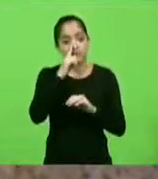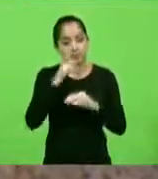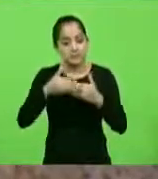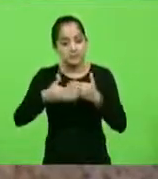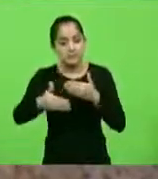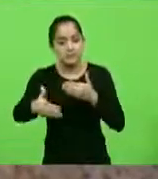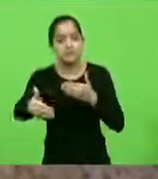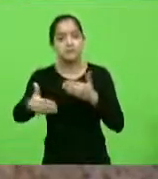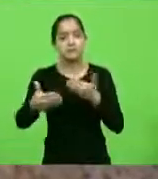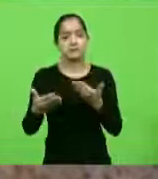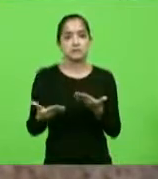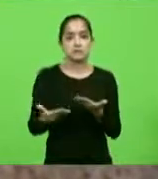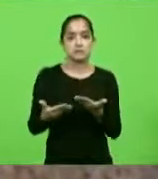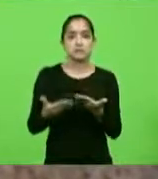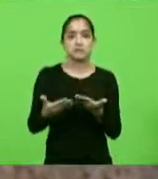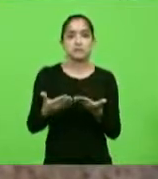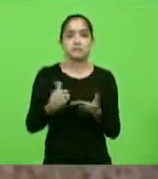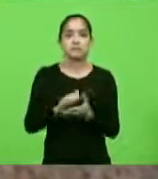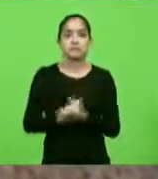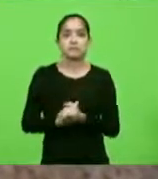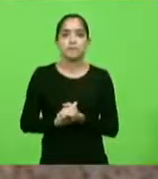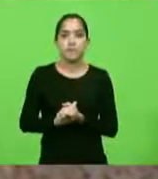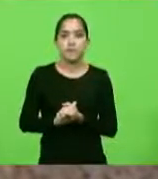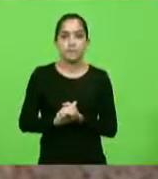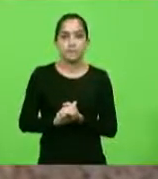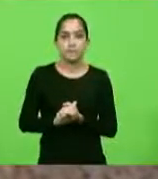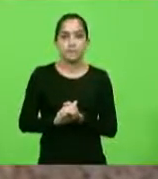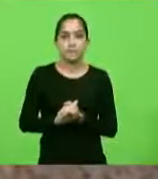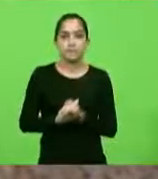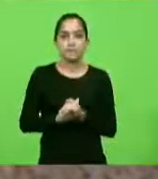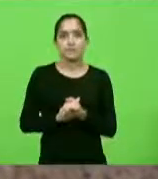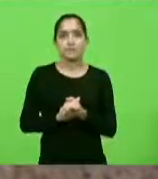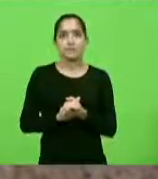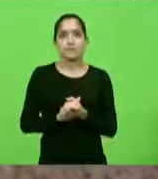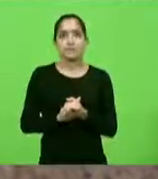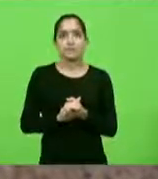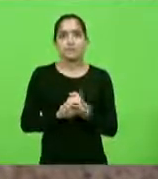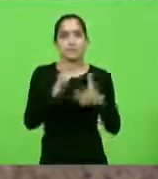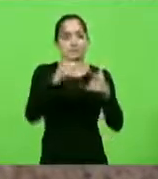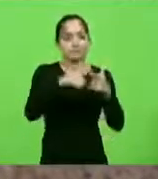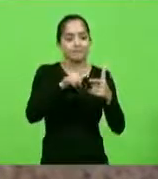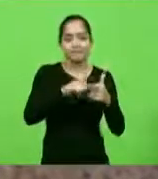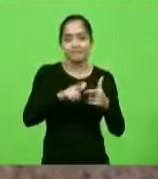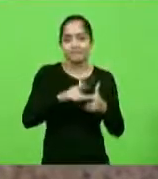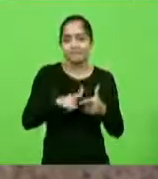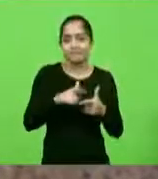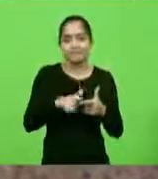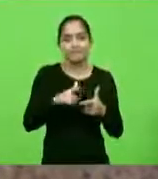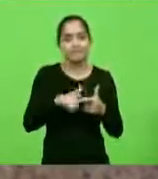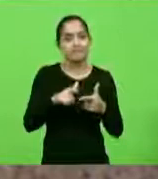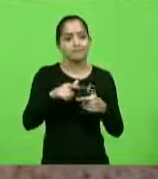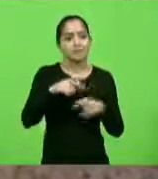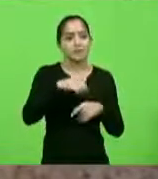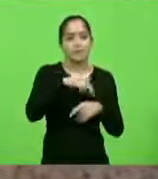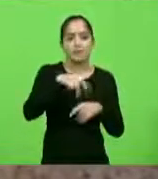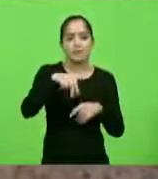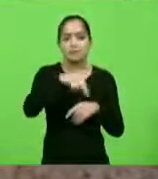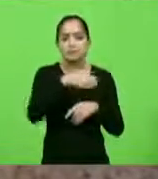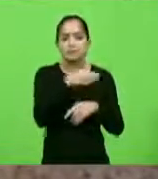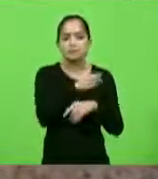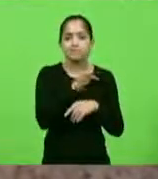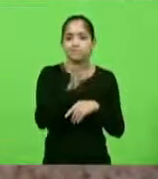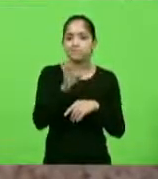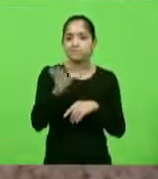nós estamos correndo o risco de termos mais cenas como essas que eu relatei, de andar pela cidade e